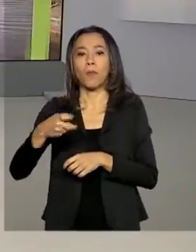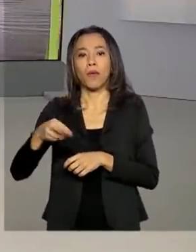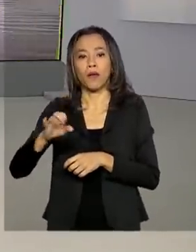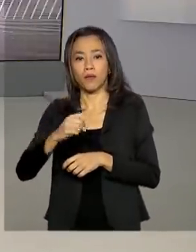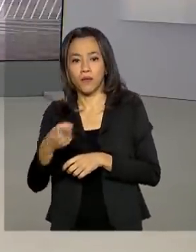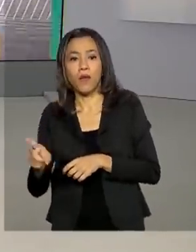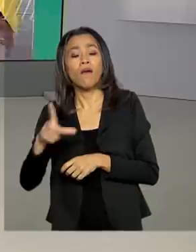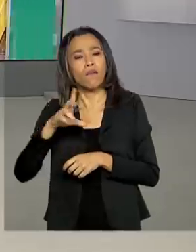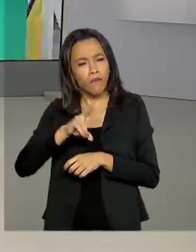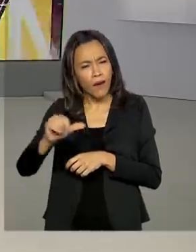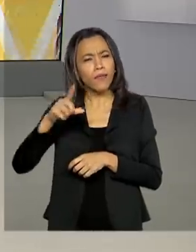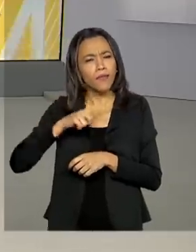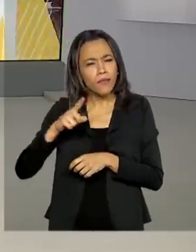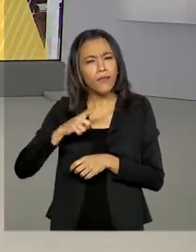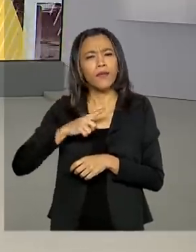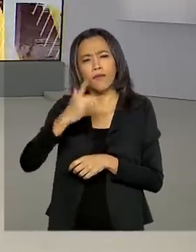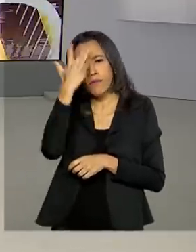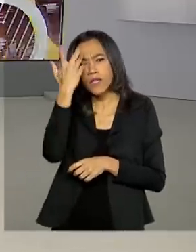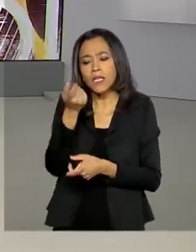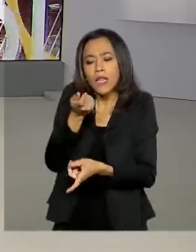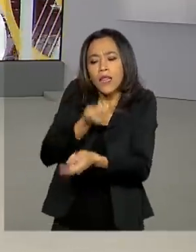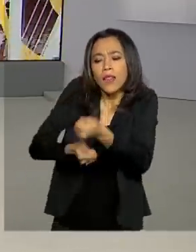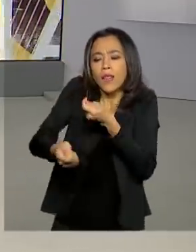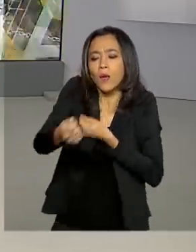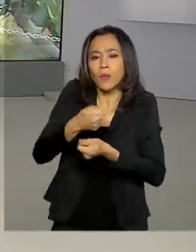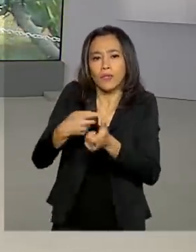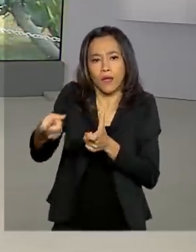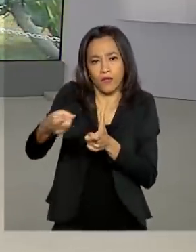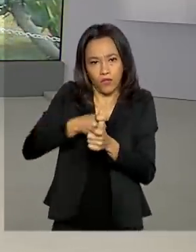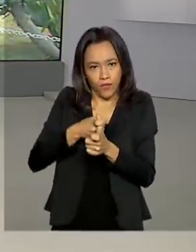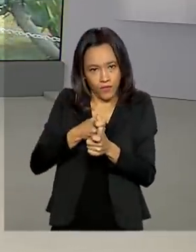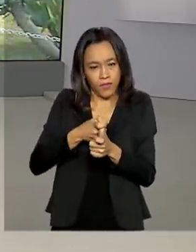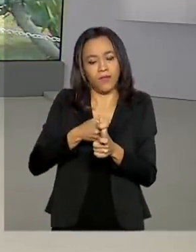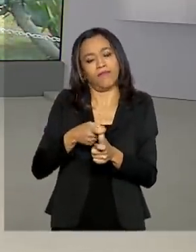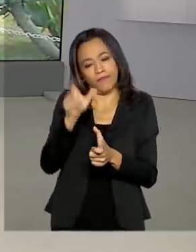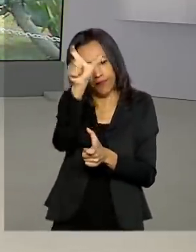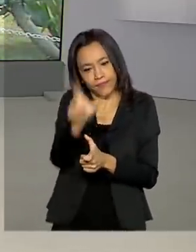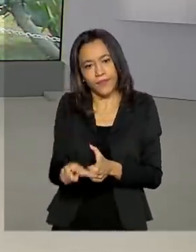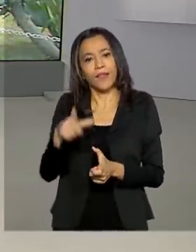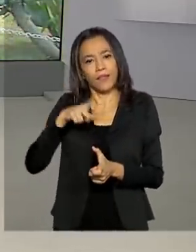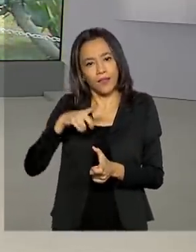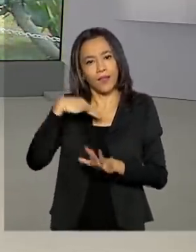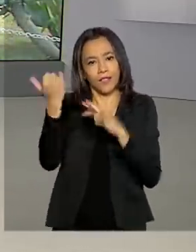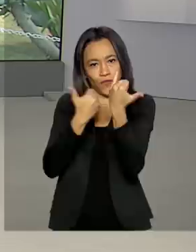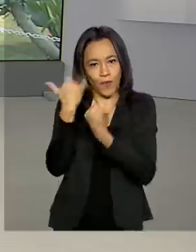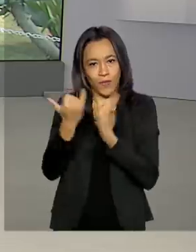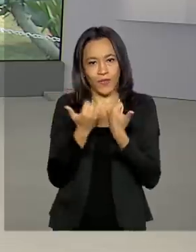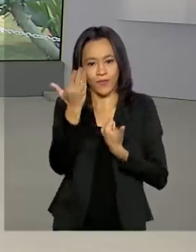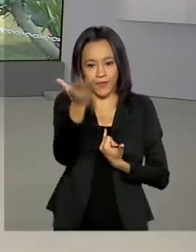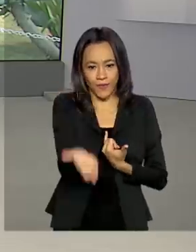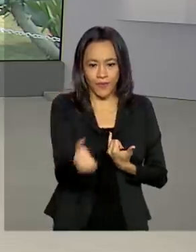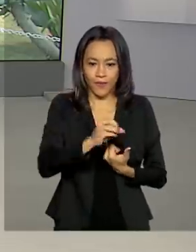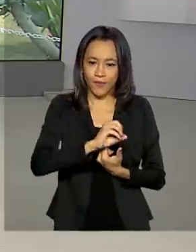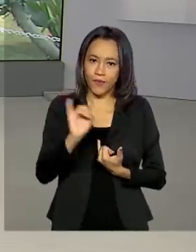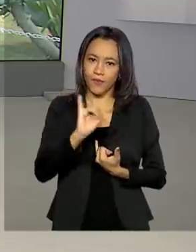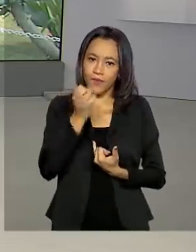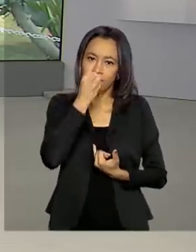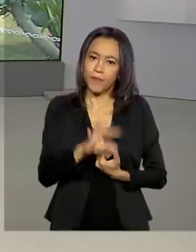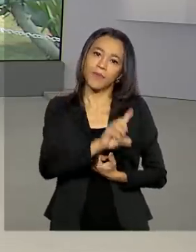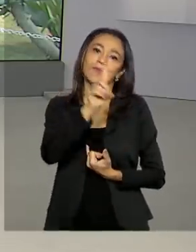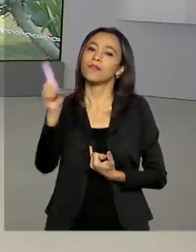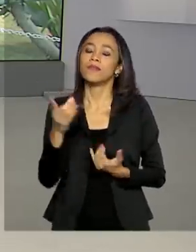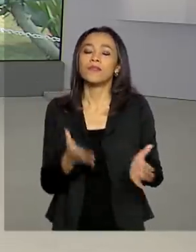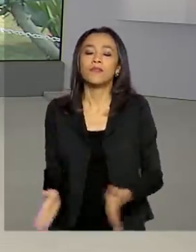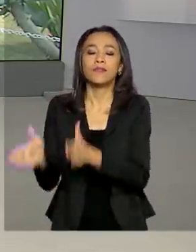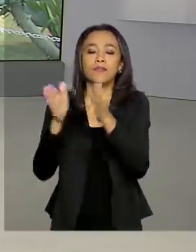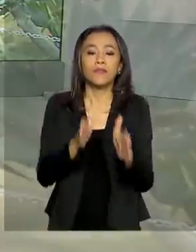facilidade para renegociar dívidas. O repórter Glauco de Queiroz tem as informações para a gente. Oi Glauco, bom dia. Olá